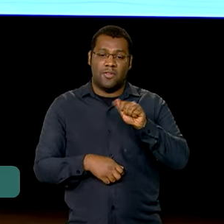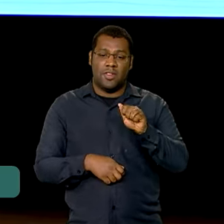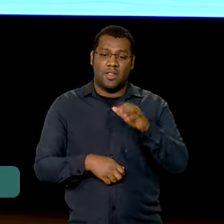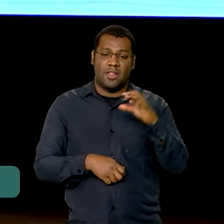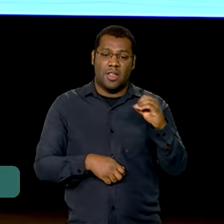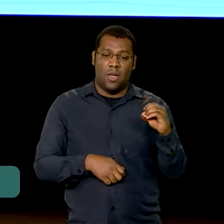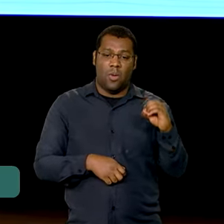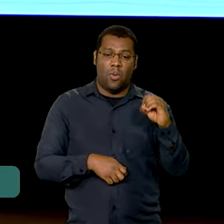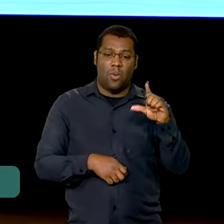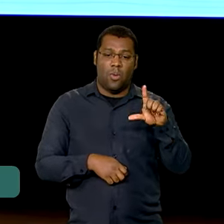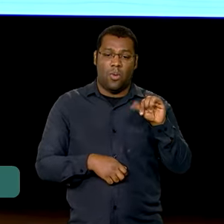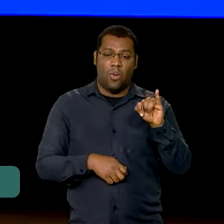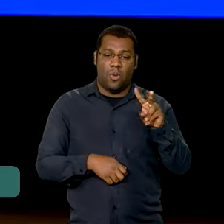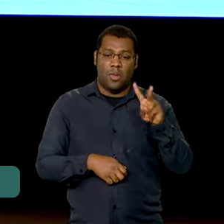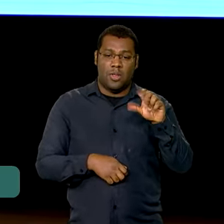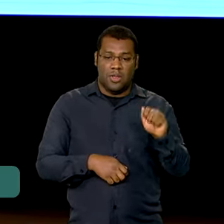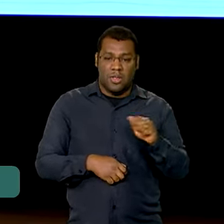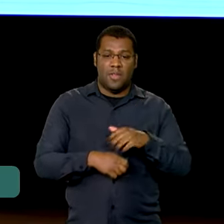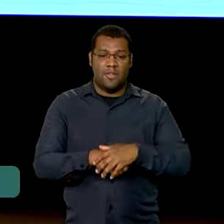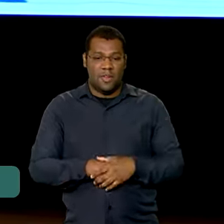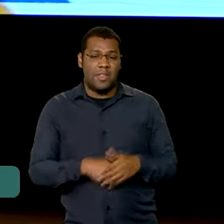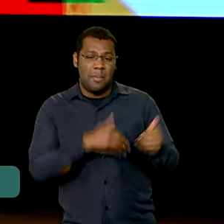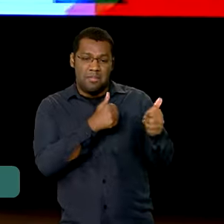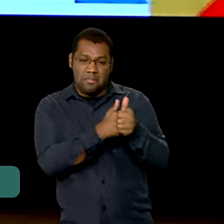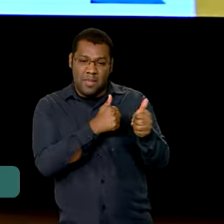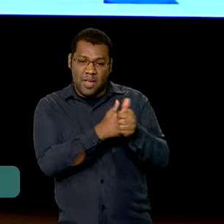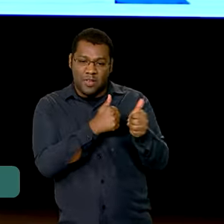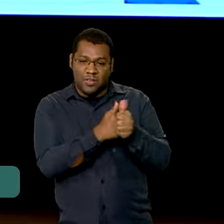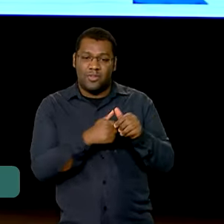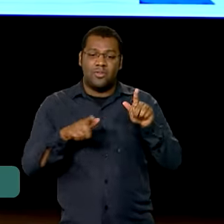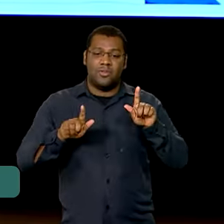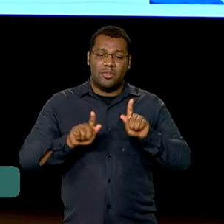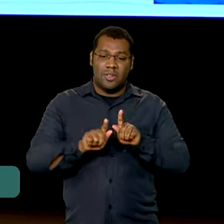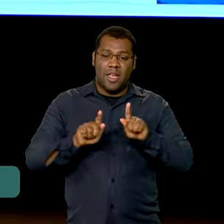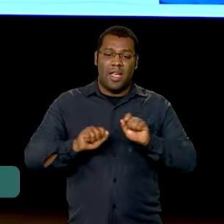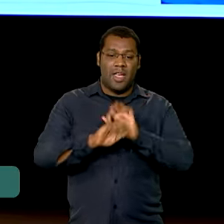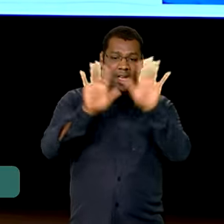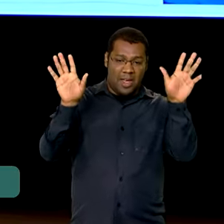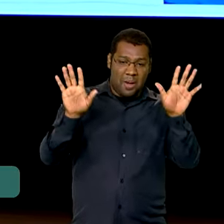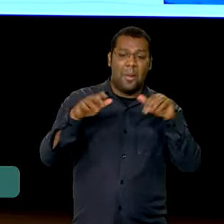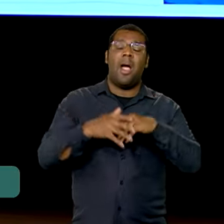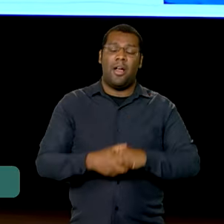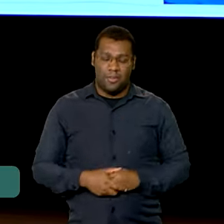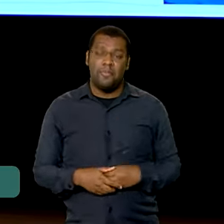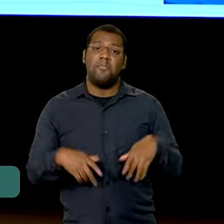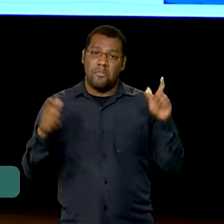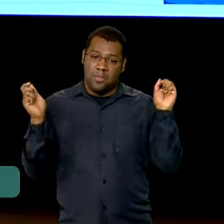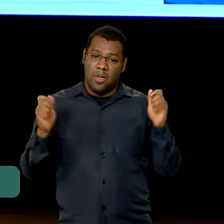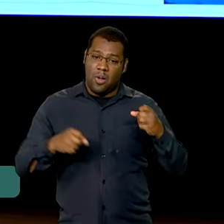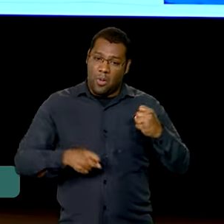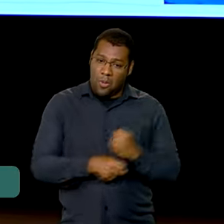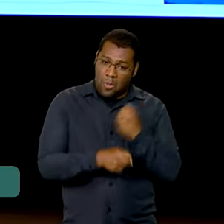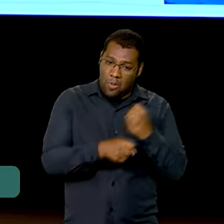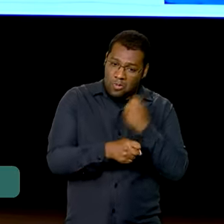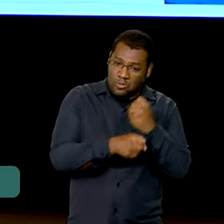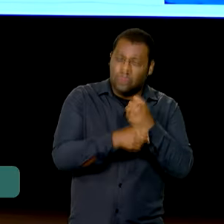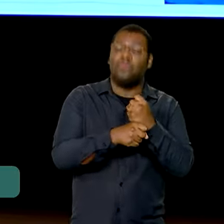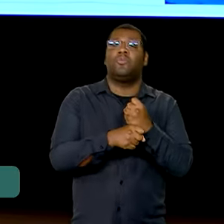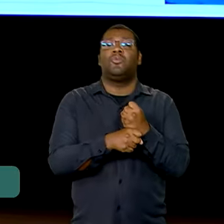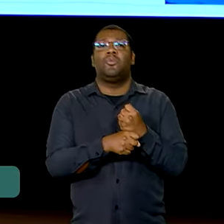que fica a 20, 30 quilômetros de Gramado. Estamos trabalhando com a ampliação do aeroporto de Canela,